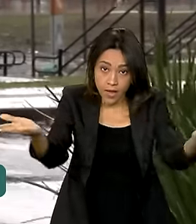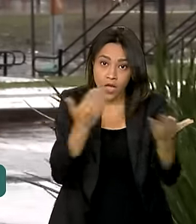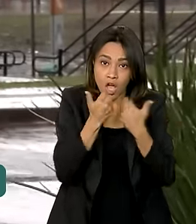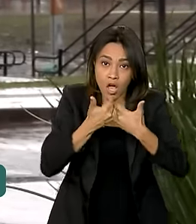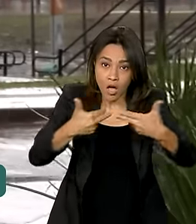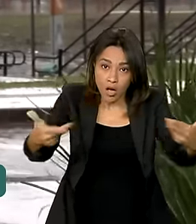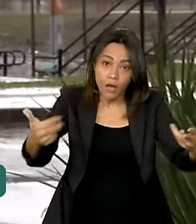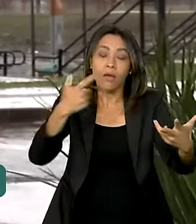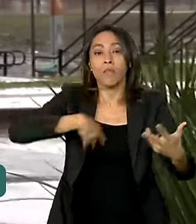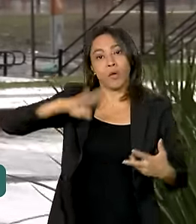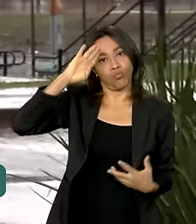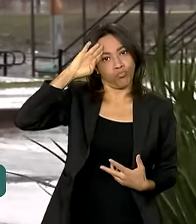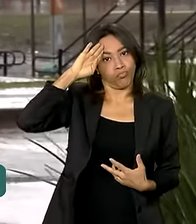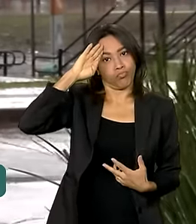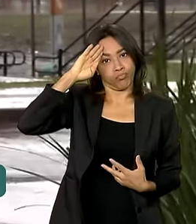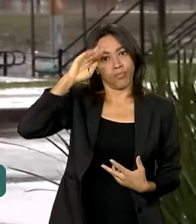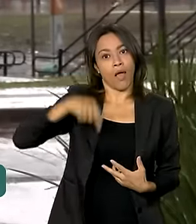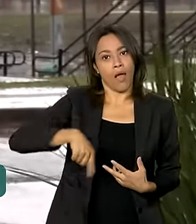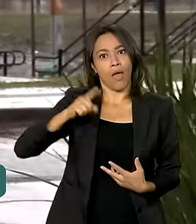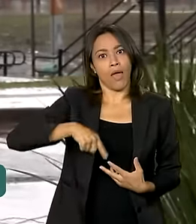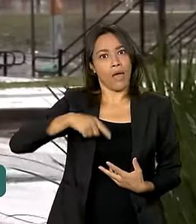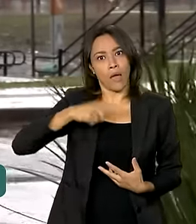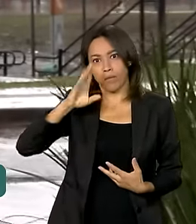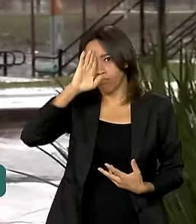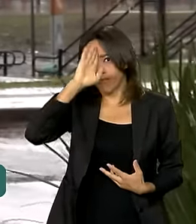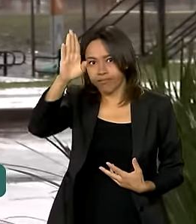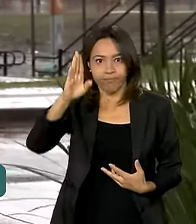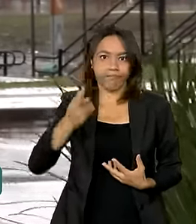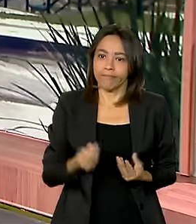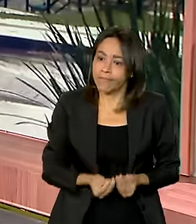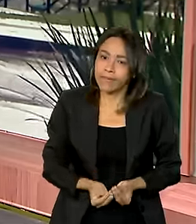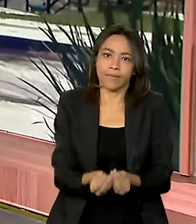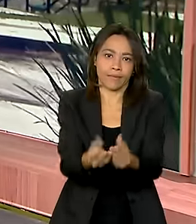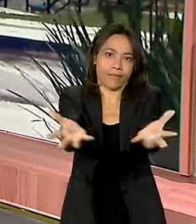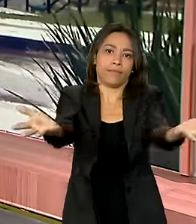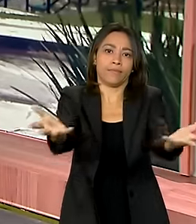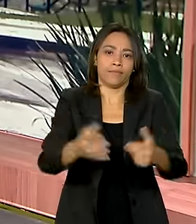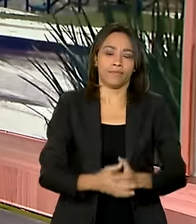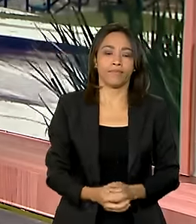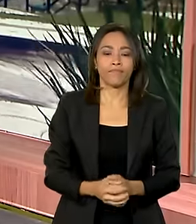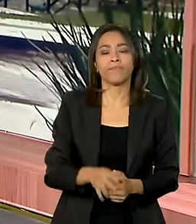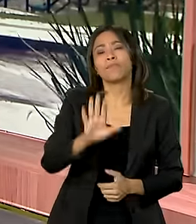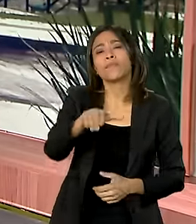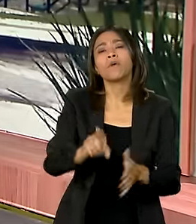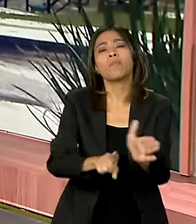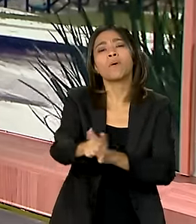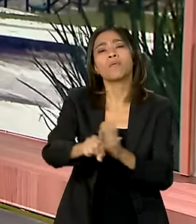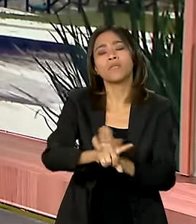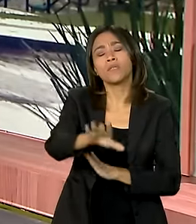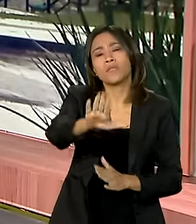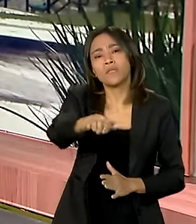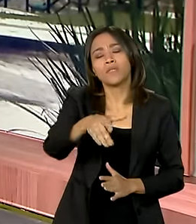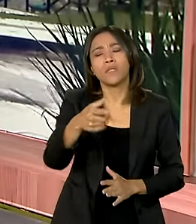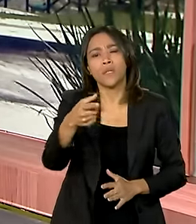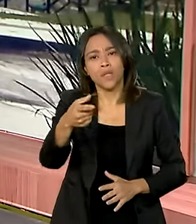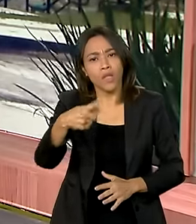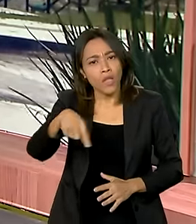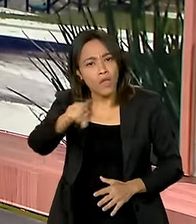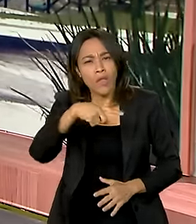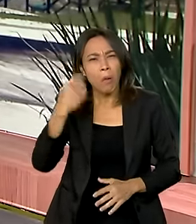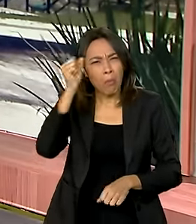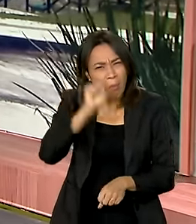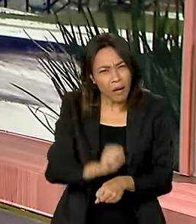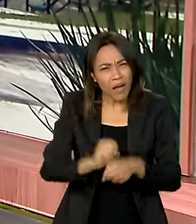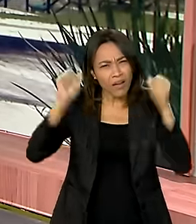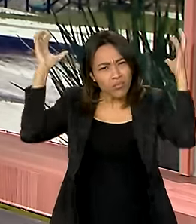está sendo feita de forma prioritária. E Luana, atualiza um pouco para a gente, a gente consegue ver que não para